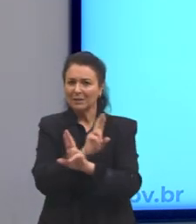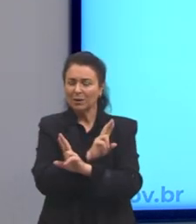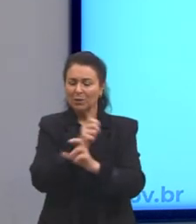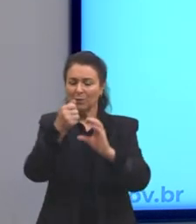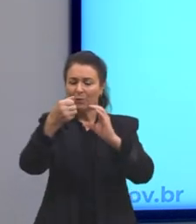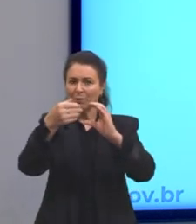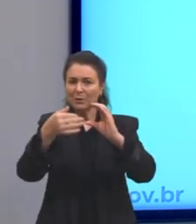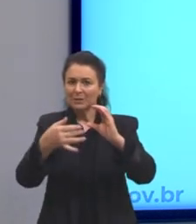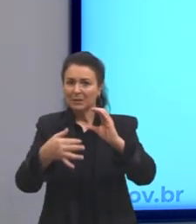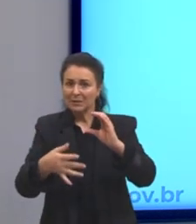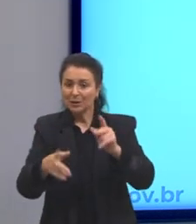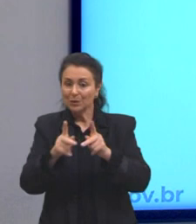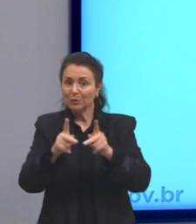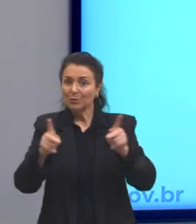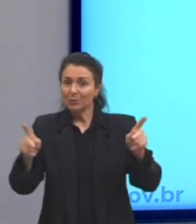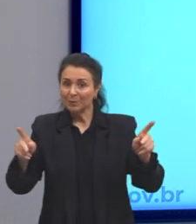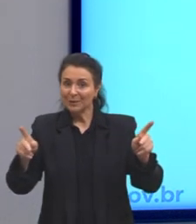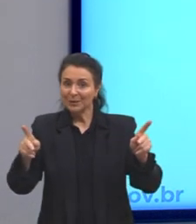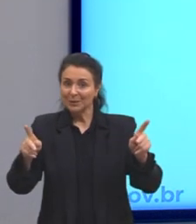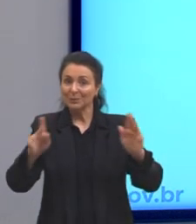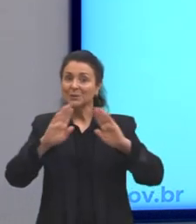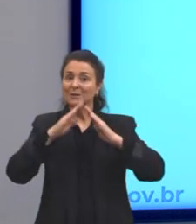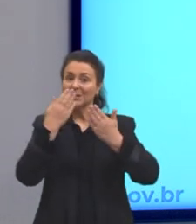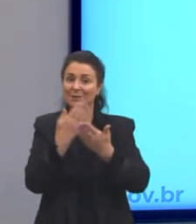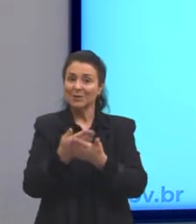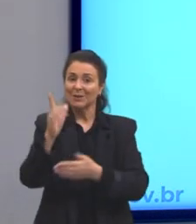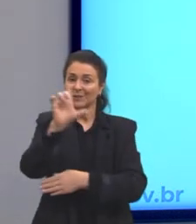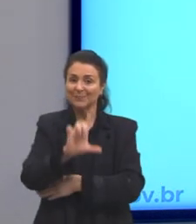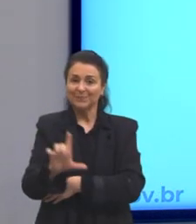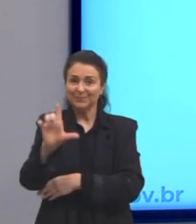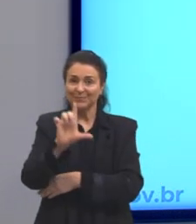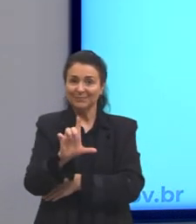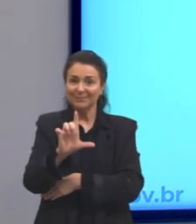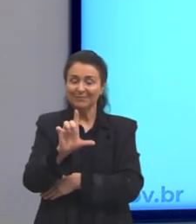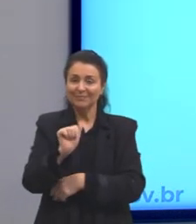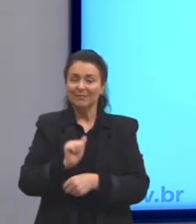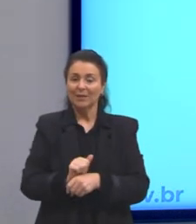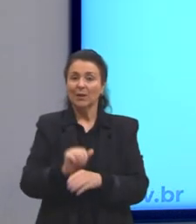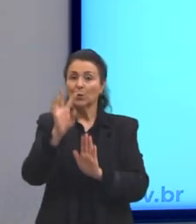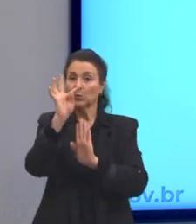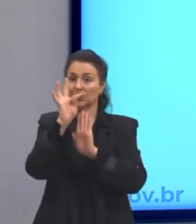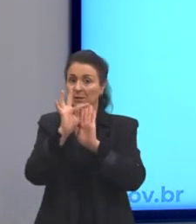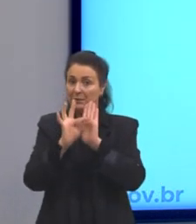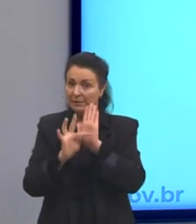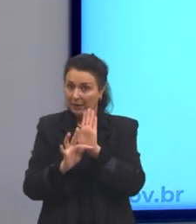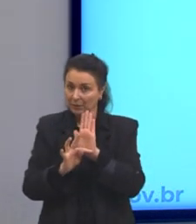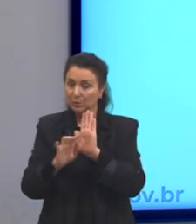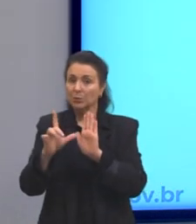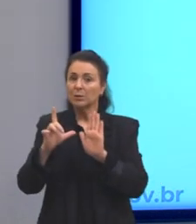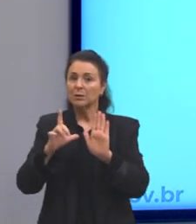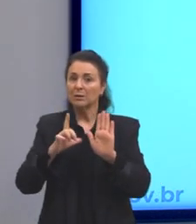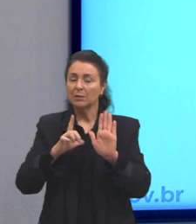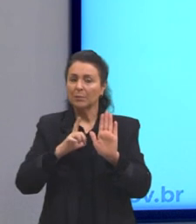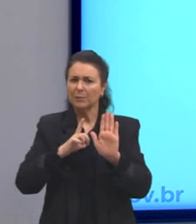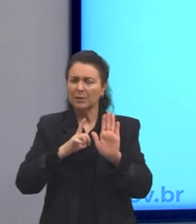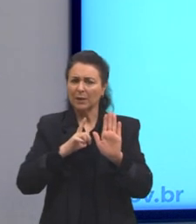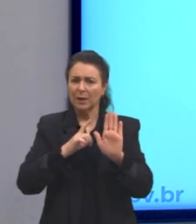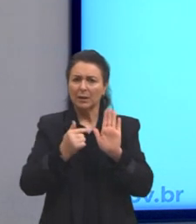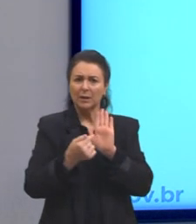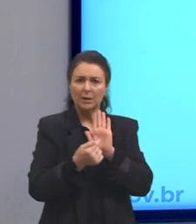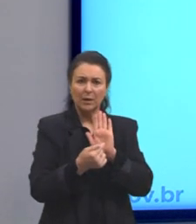daquele momento ali, daquela escola literária. Então, diz assim, o texto tem traços que